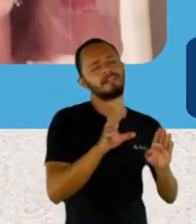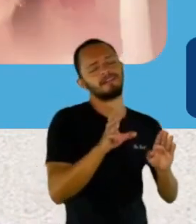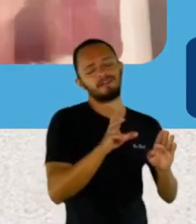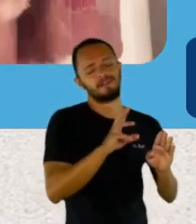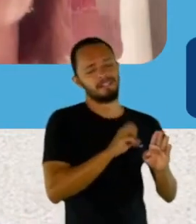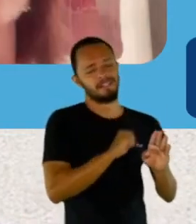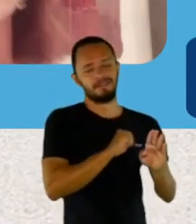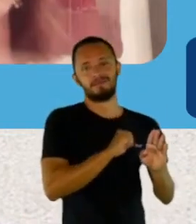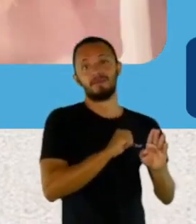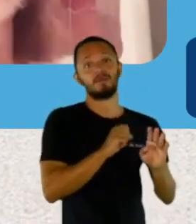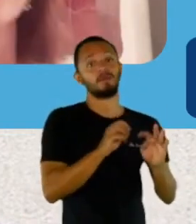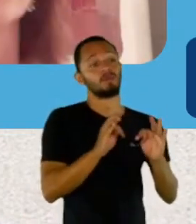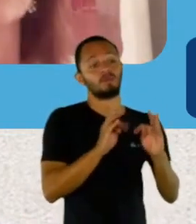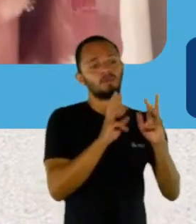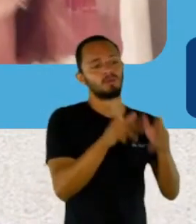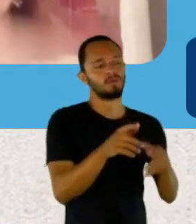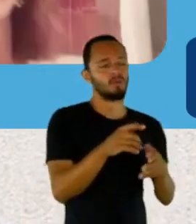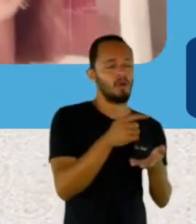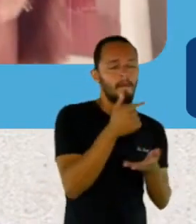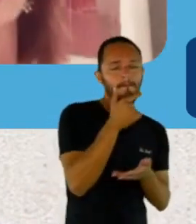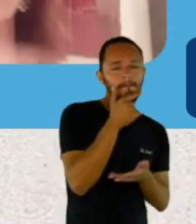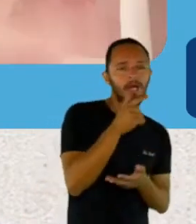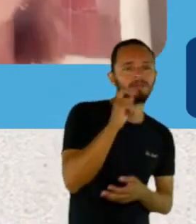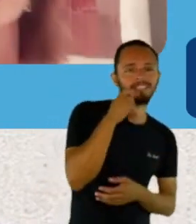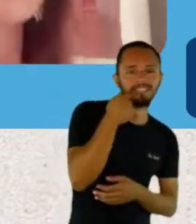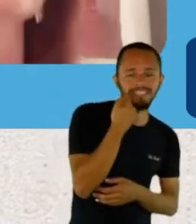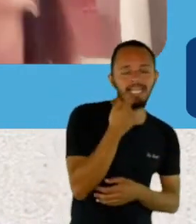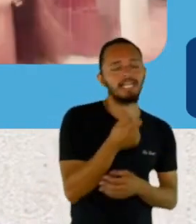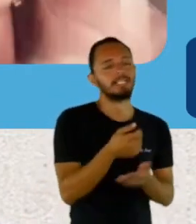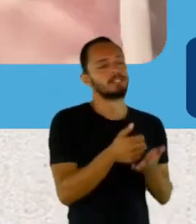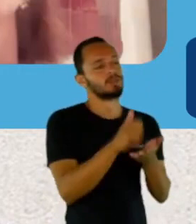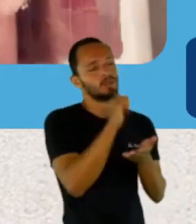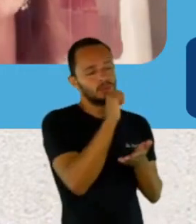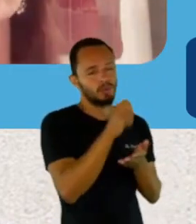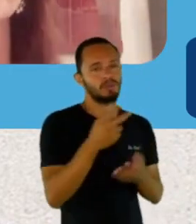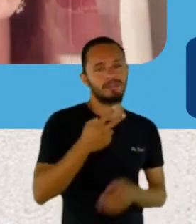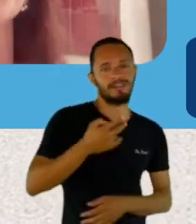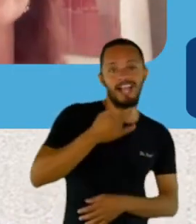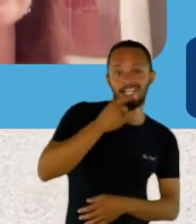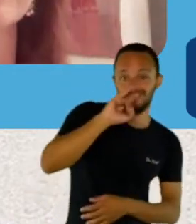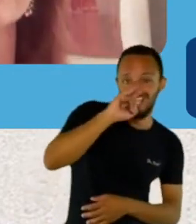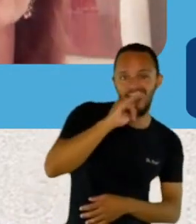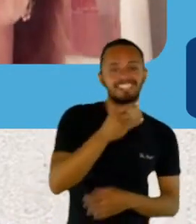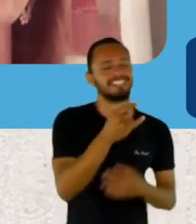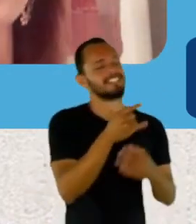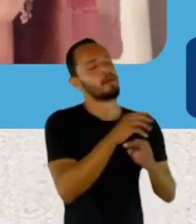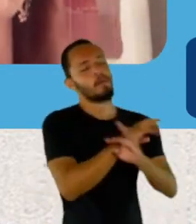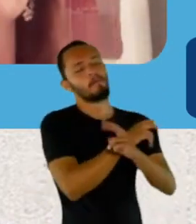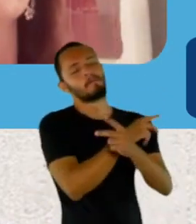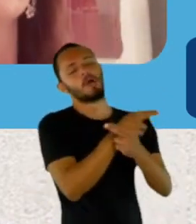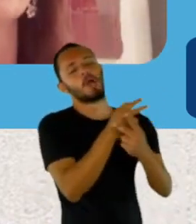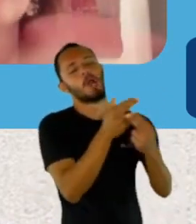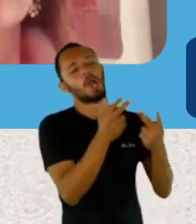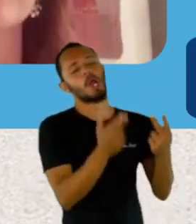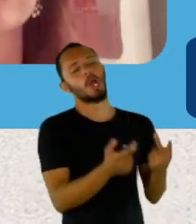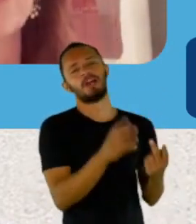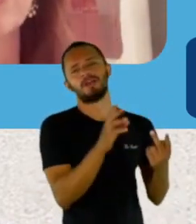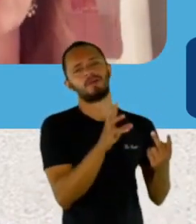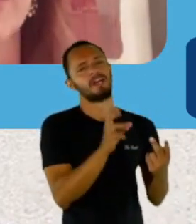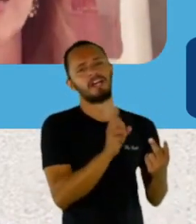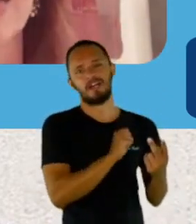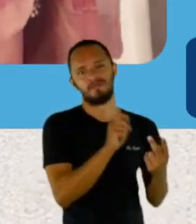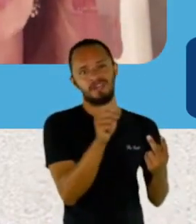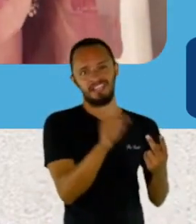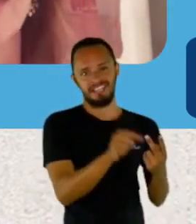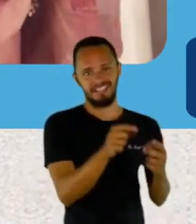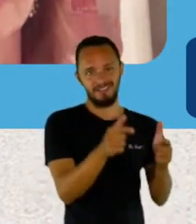os rituais de pão de queijo, de dor de leite, de cachaça. Eu fico enlouquecida nesse lugar. Posso falar onde tem